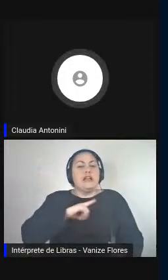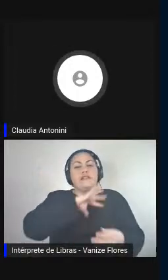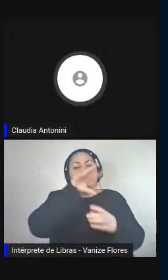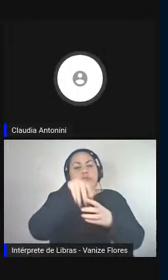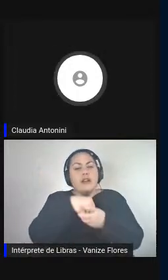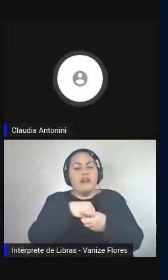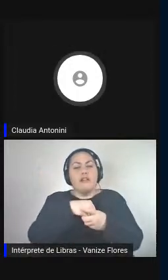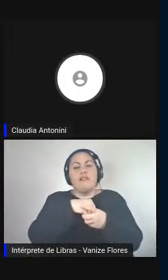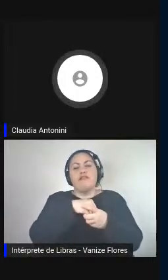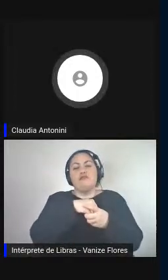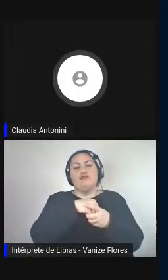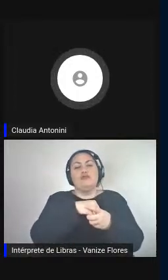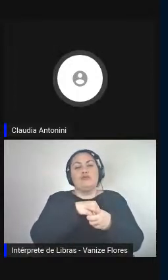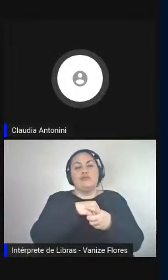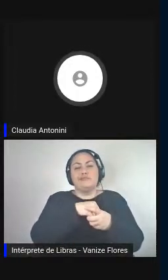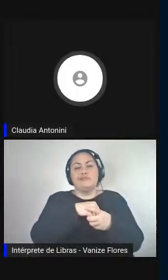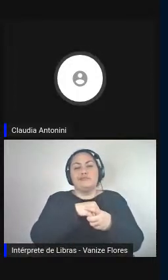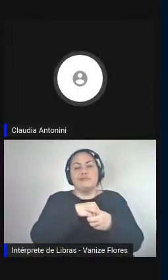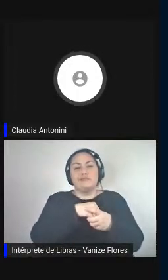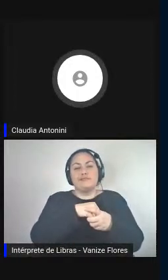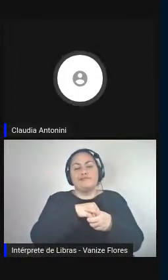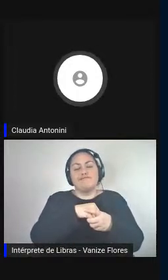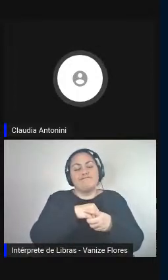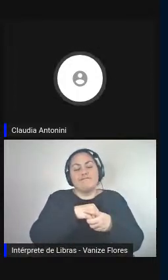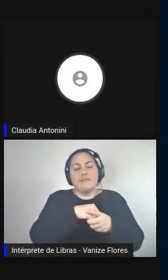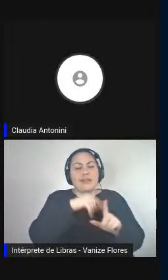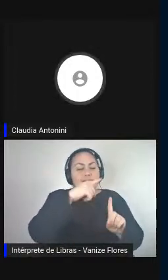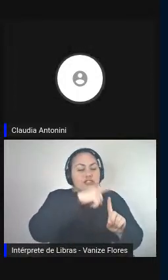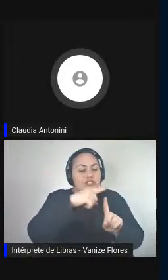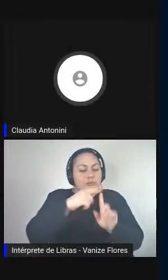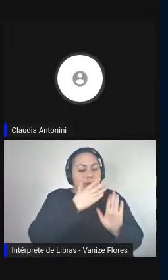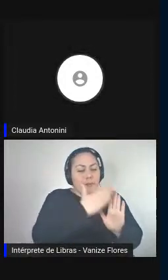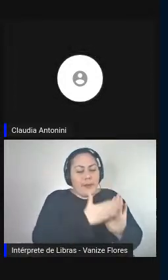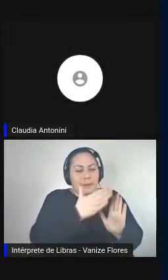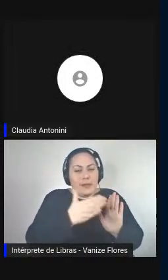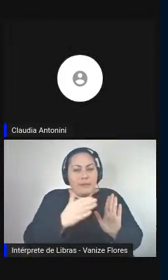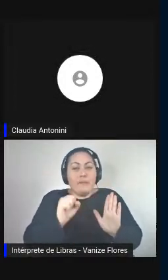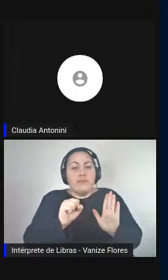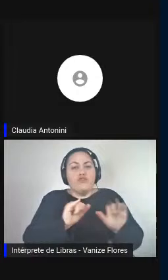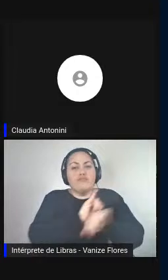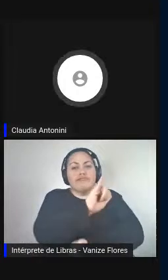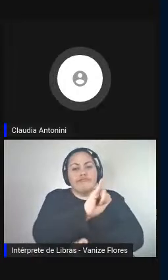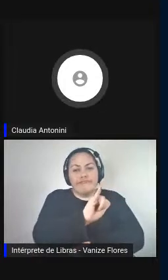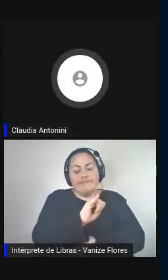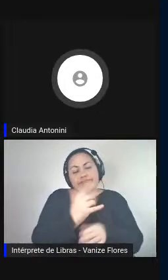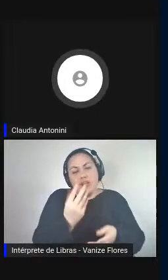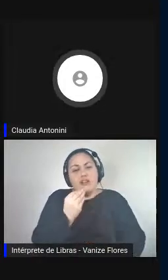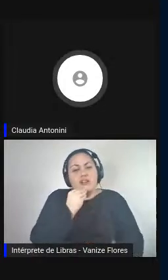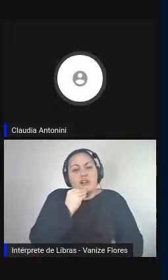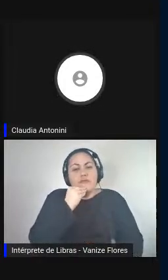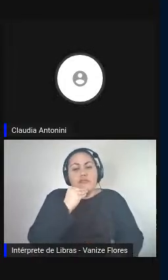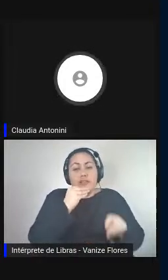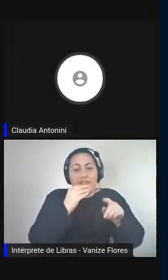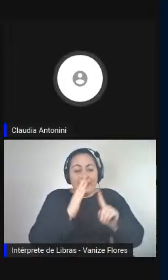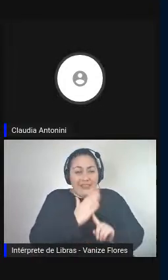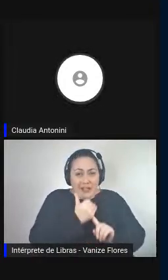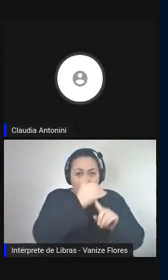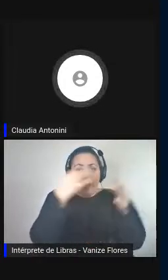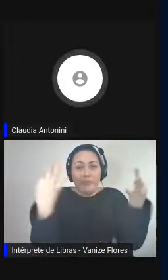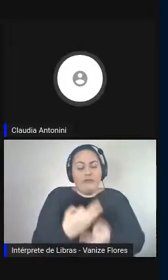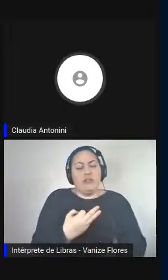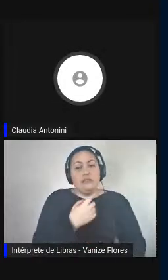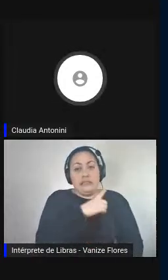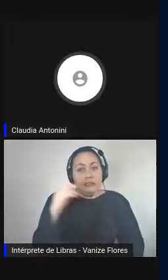diversas camadas que podem cometer erros, e a tecnologia, claro, não é perfeita, isso é também importante